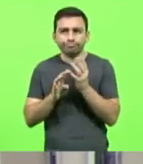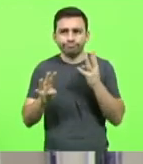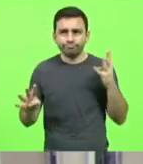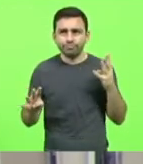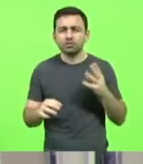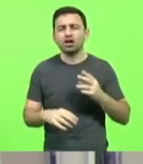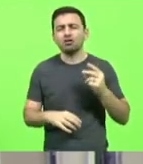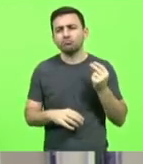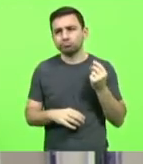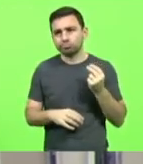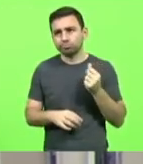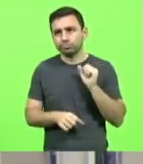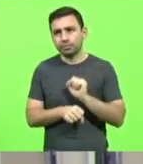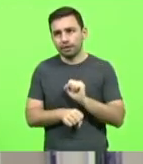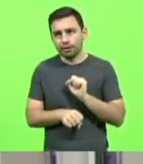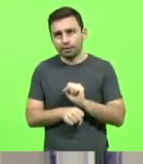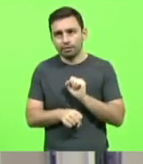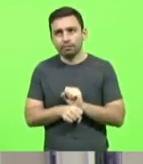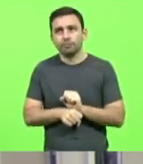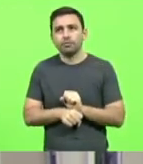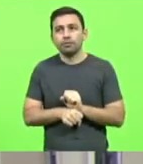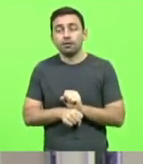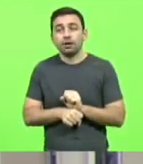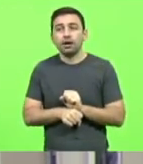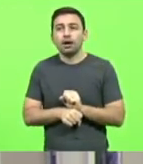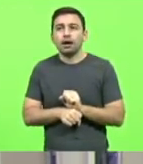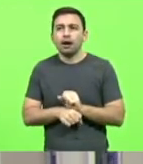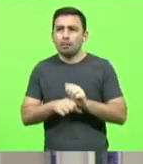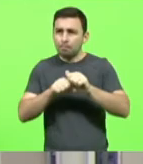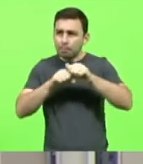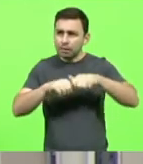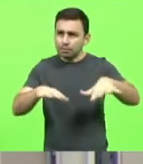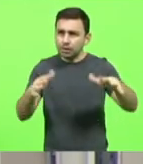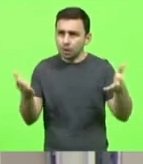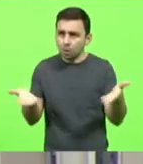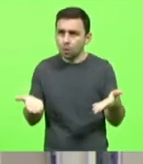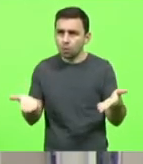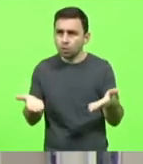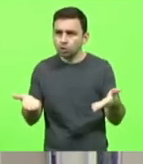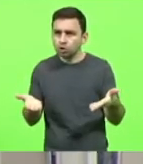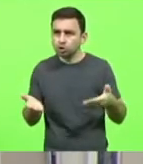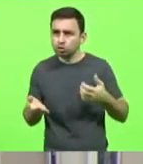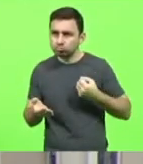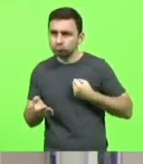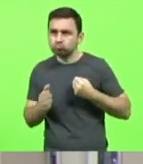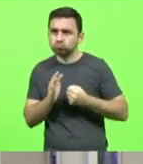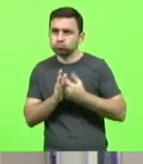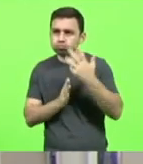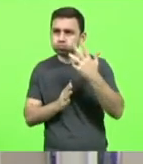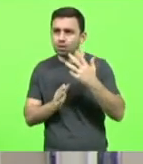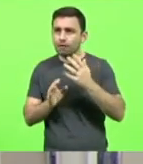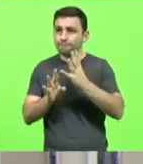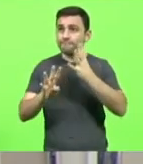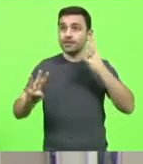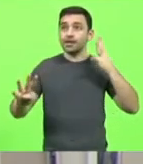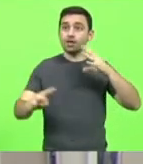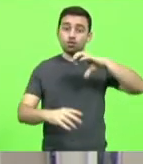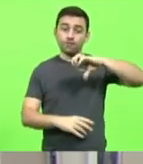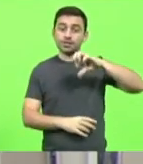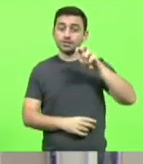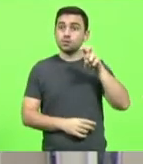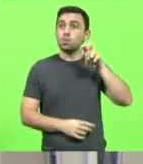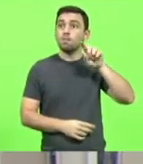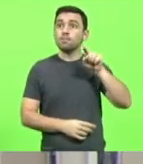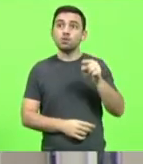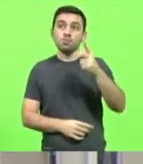Hoje, deputado Maurício, com a pandemia, o número de pessoas na fila em Santa Catarina chegou a 95 mil pessoas